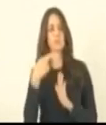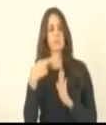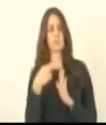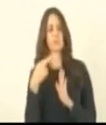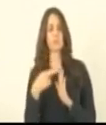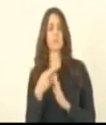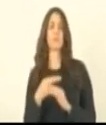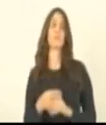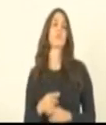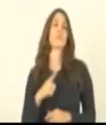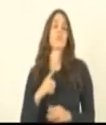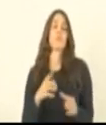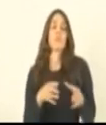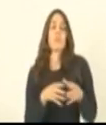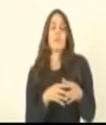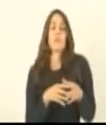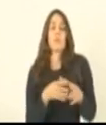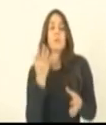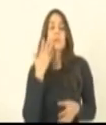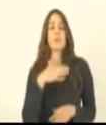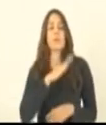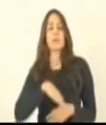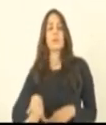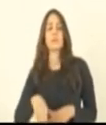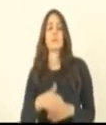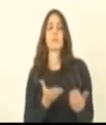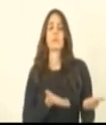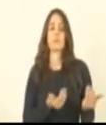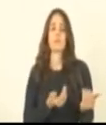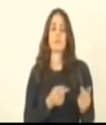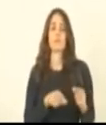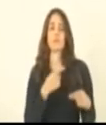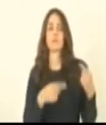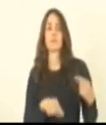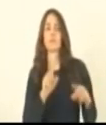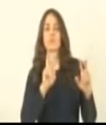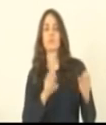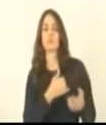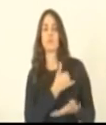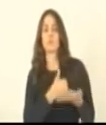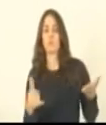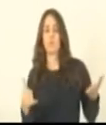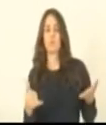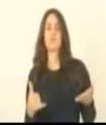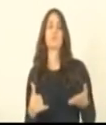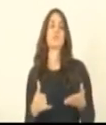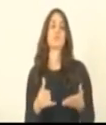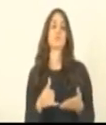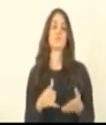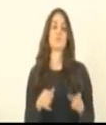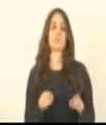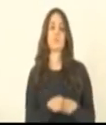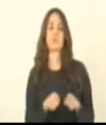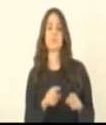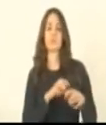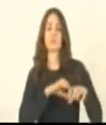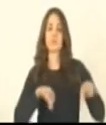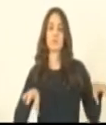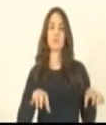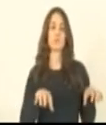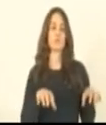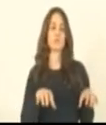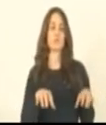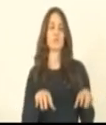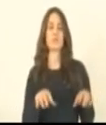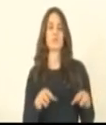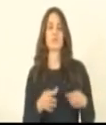A comissão de criança e adolescente e de política sobre drogas, que está sendo fracionada, criando duas comissões